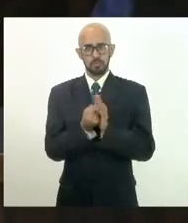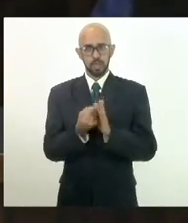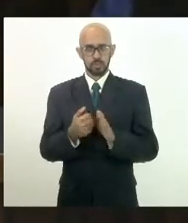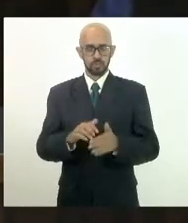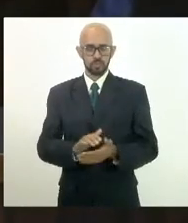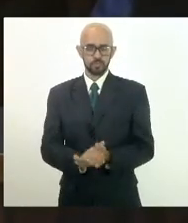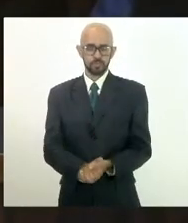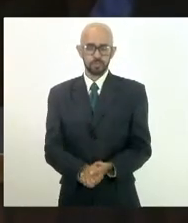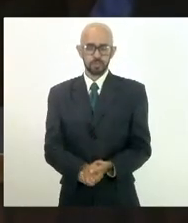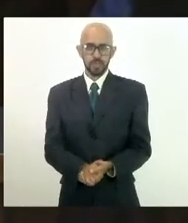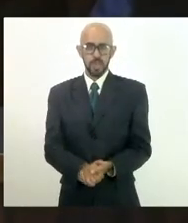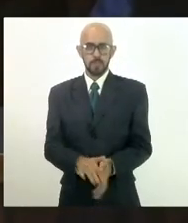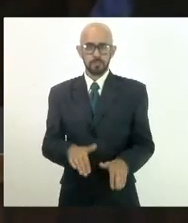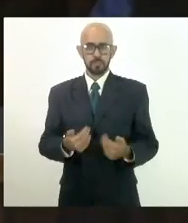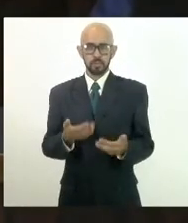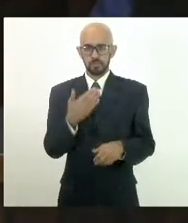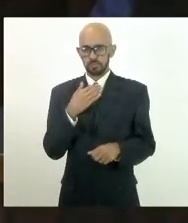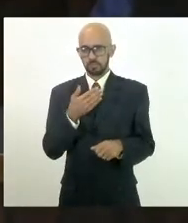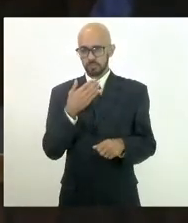os trabalhos à ordem.